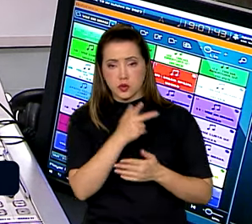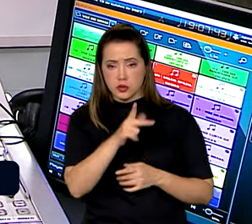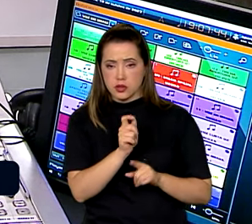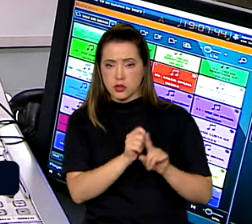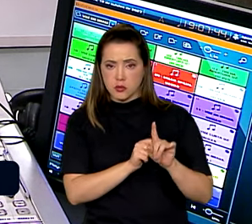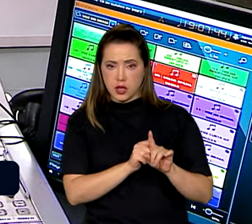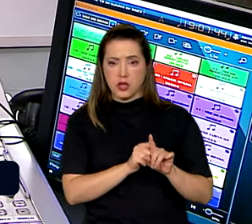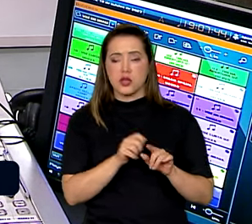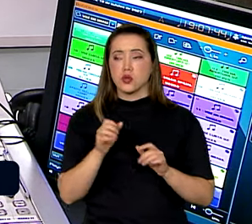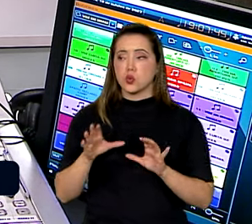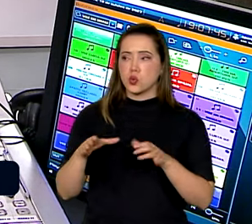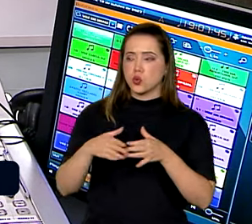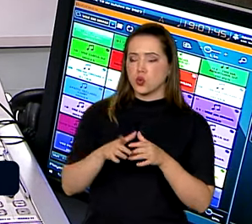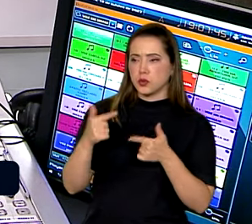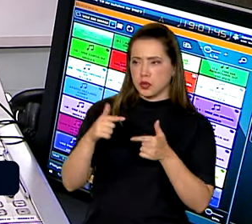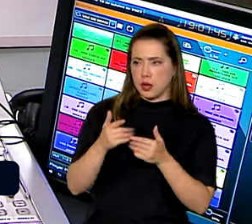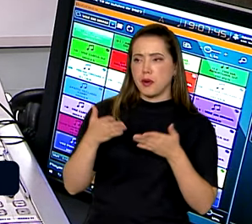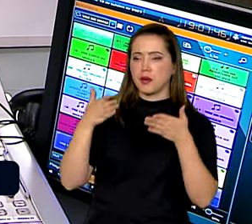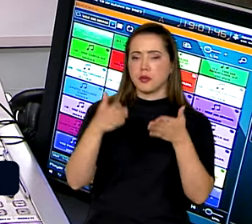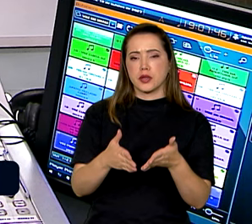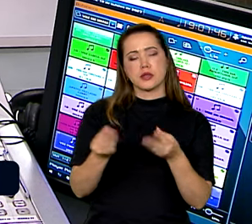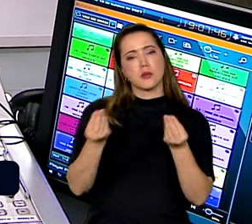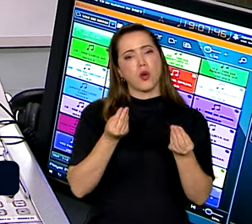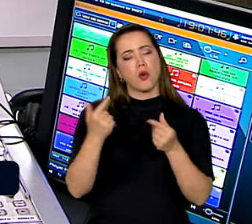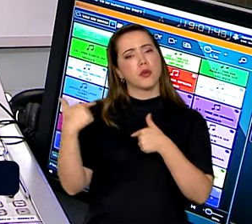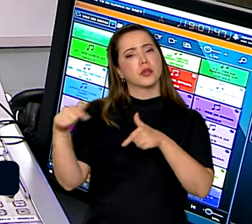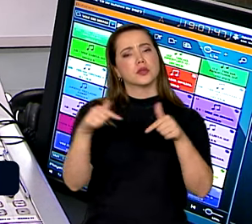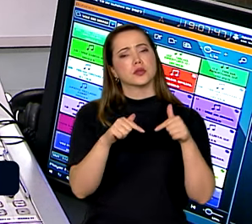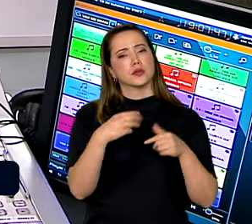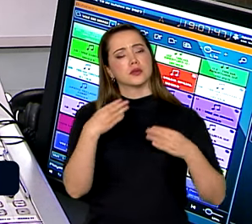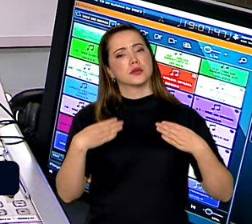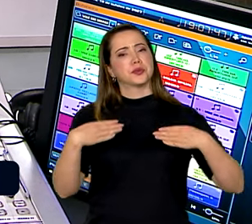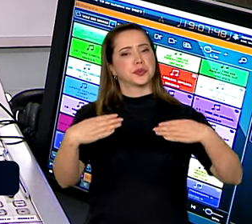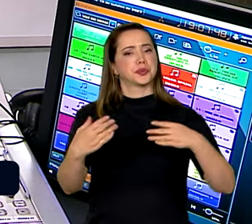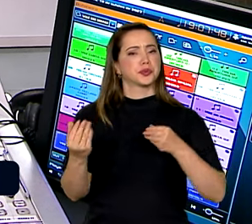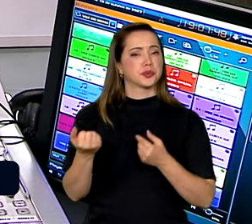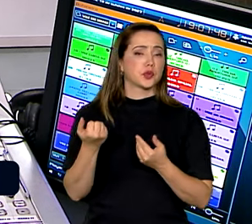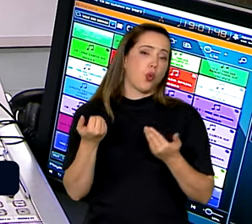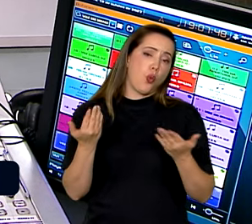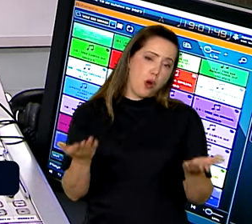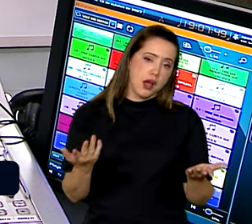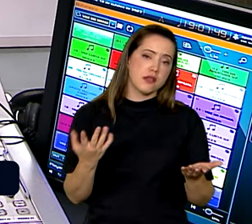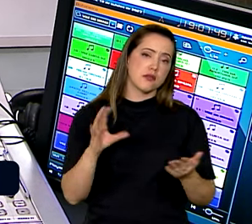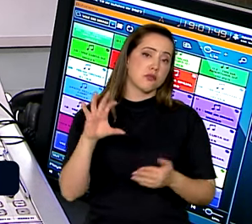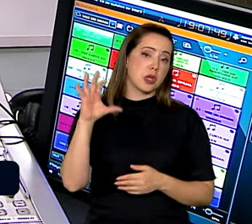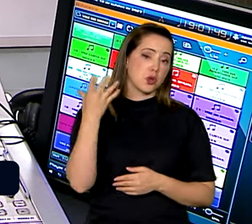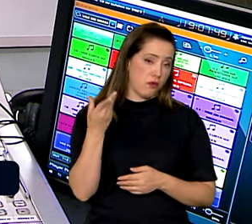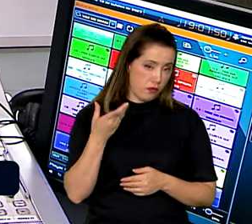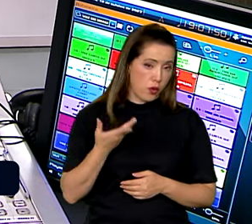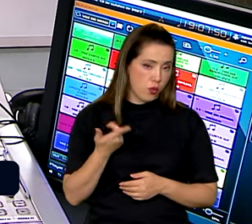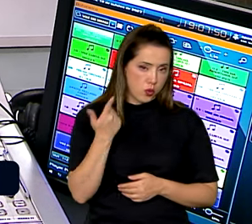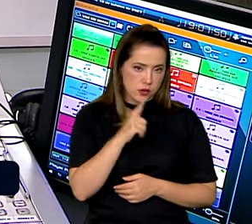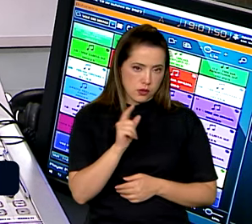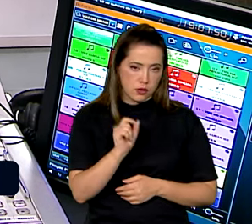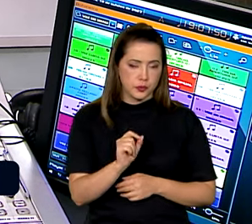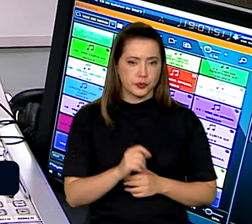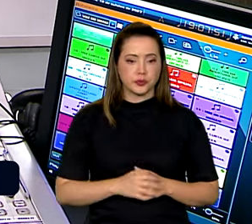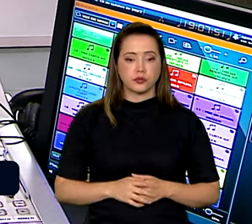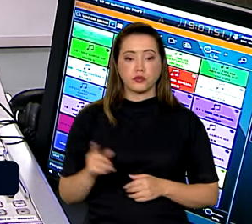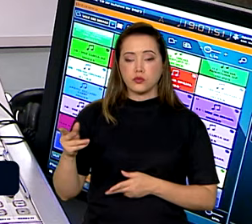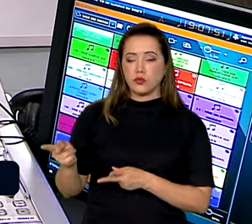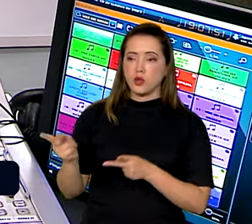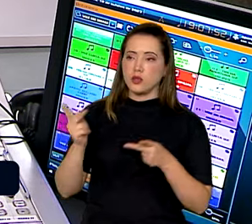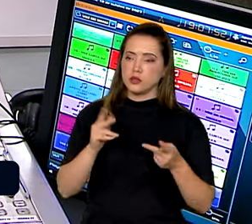Trabalho está participando desse trabalho. Como é que a atuação do Ministério e quais os resultados até agora? Foi um convite da Secretaria-Geral da